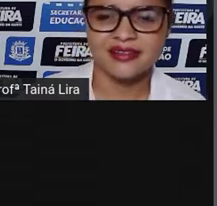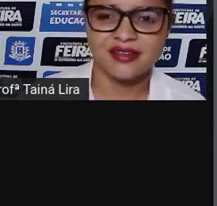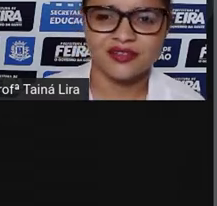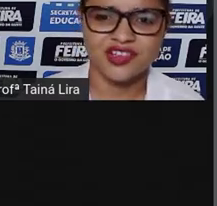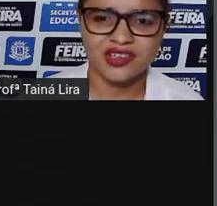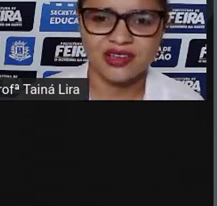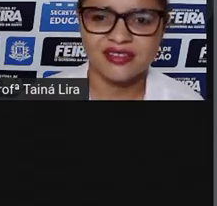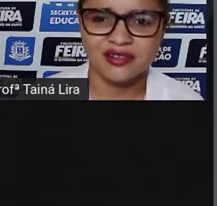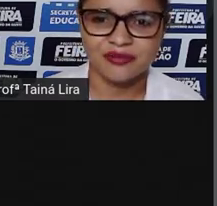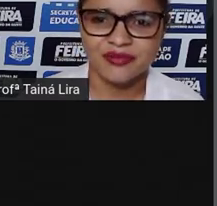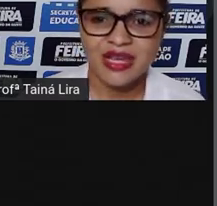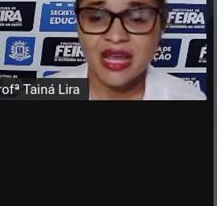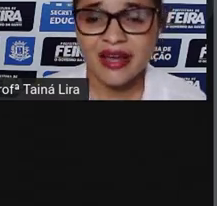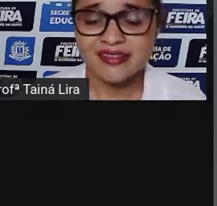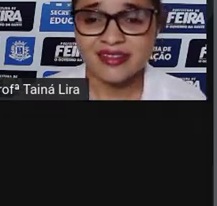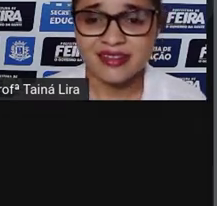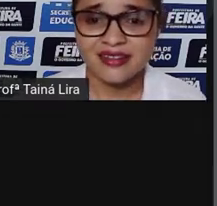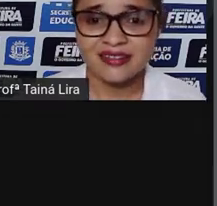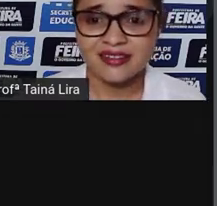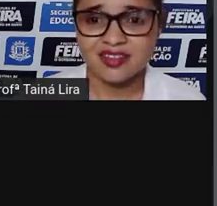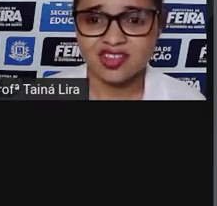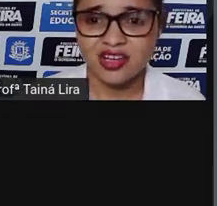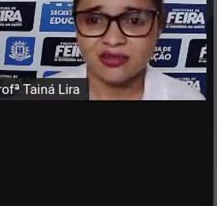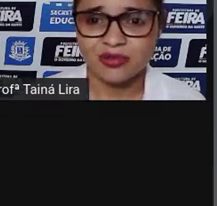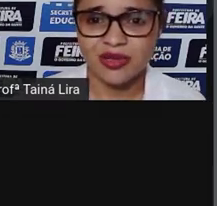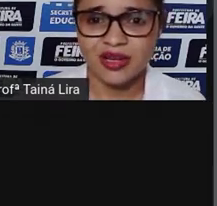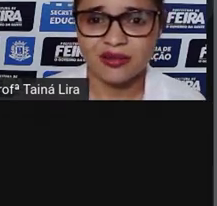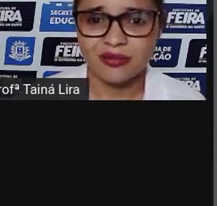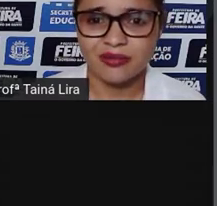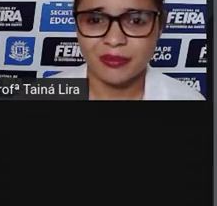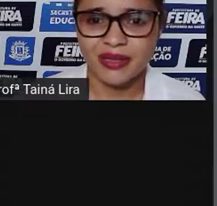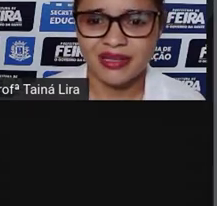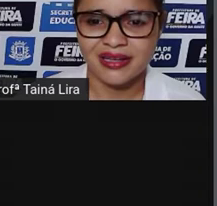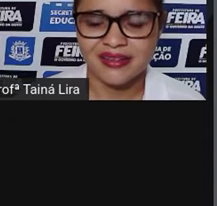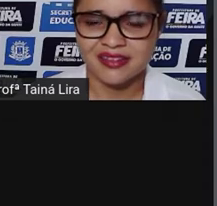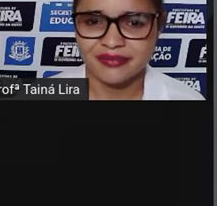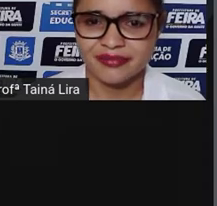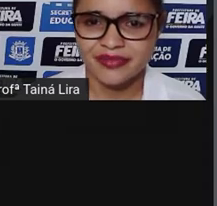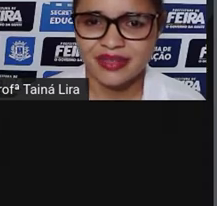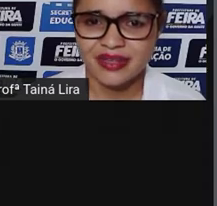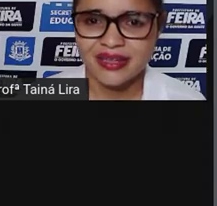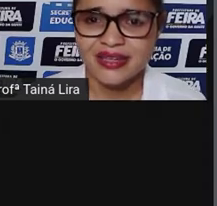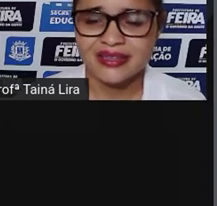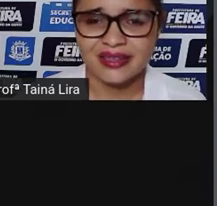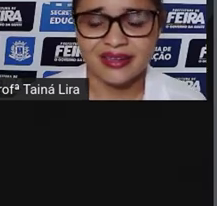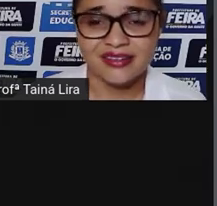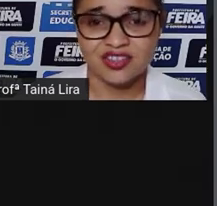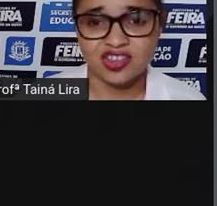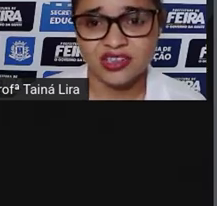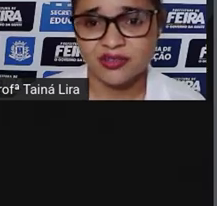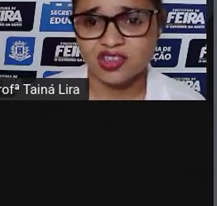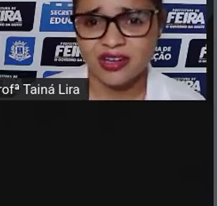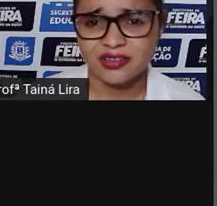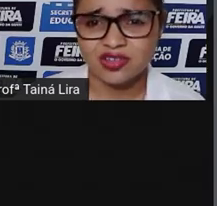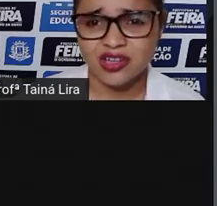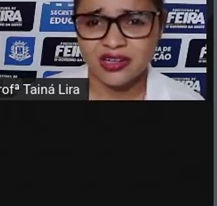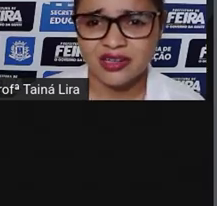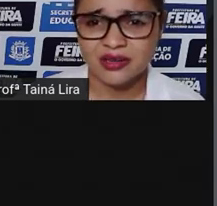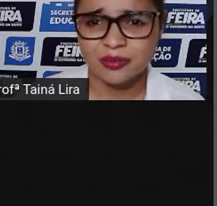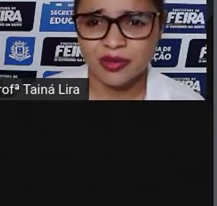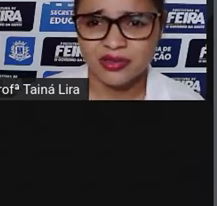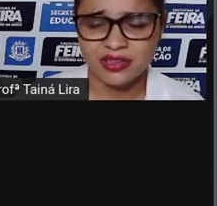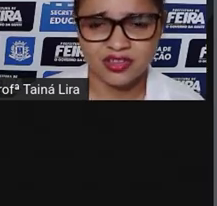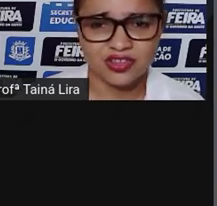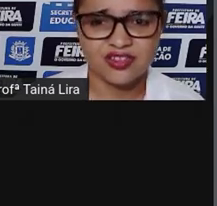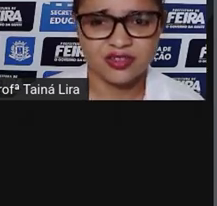cascatas e vegetação. As crianças acharam o lugar uma beleza. Na Grécia Antiga, o teatro já